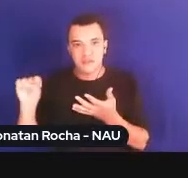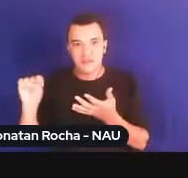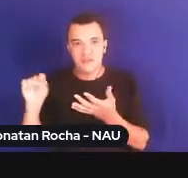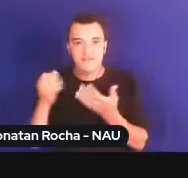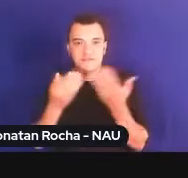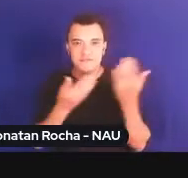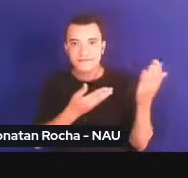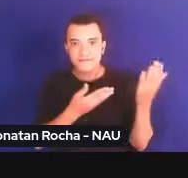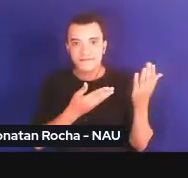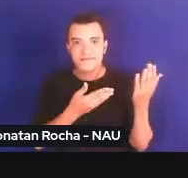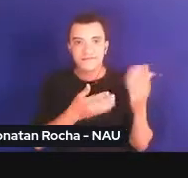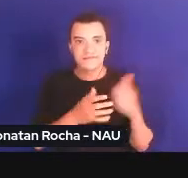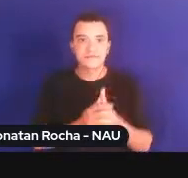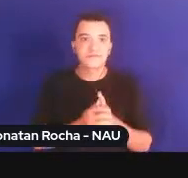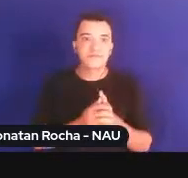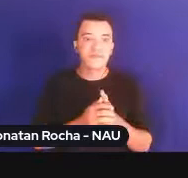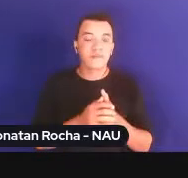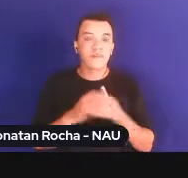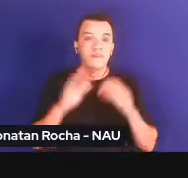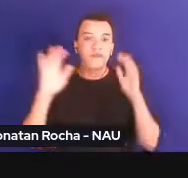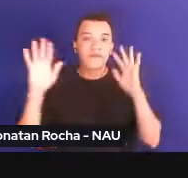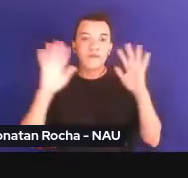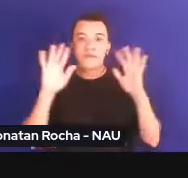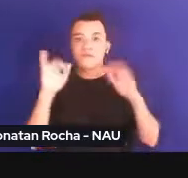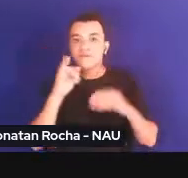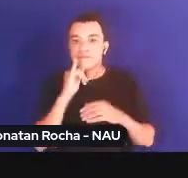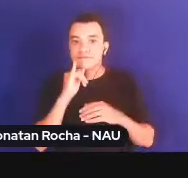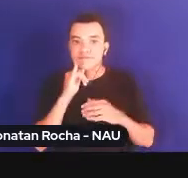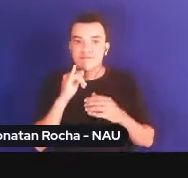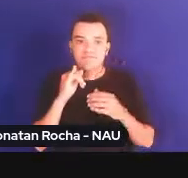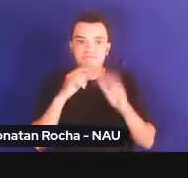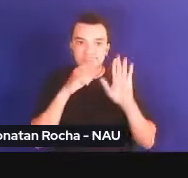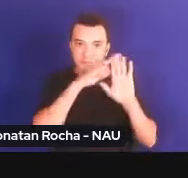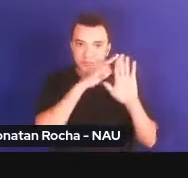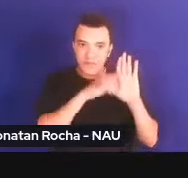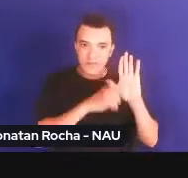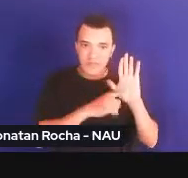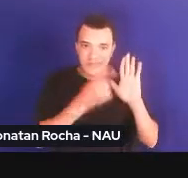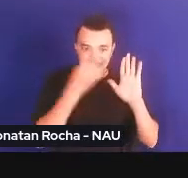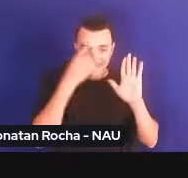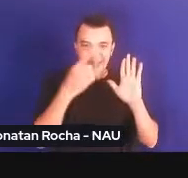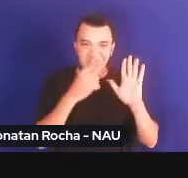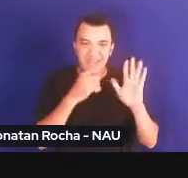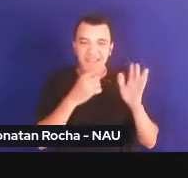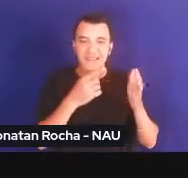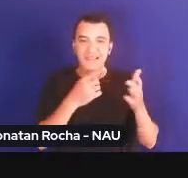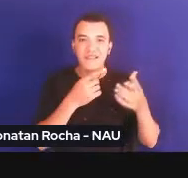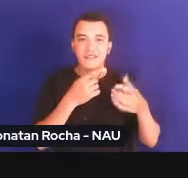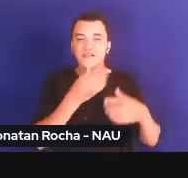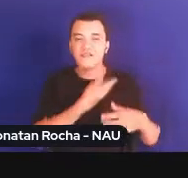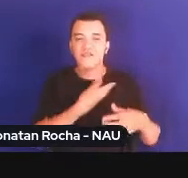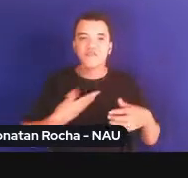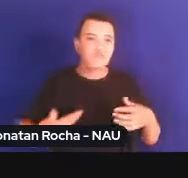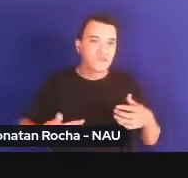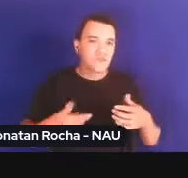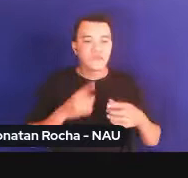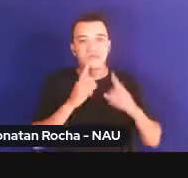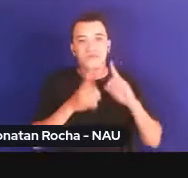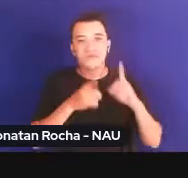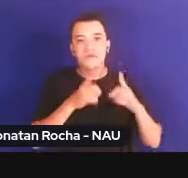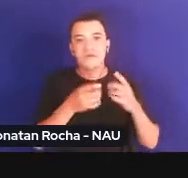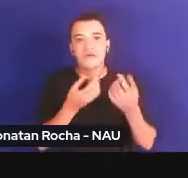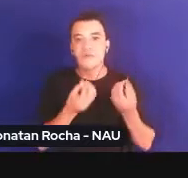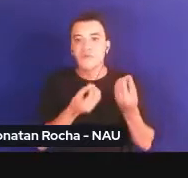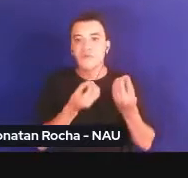imaginar toda a ideia de governança que a agenda 2030 provoca a pensarmos. Os sistemas de